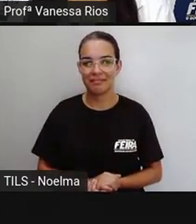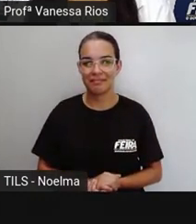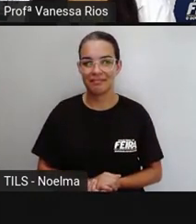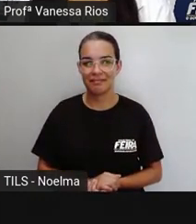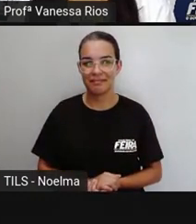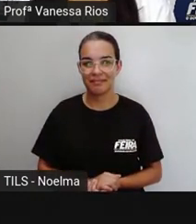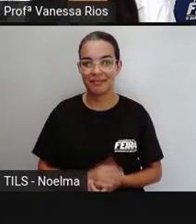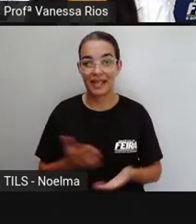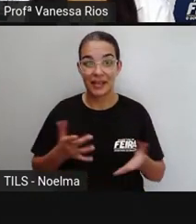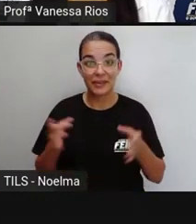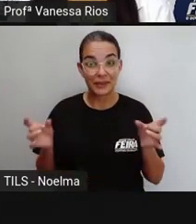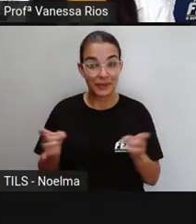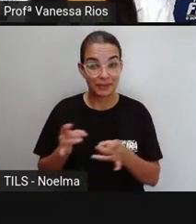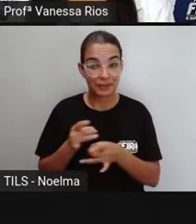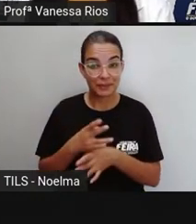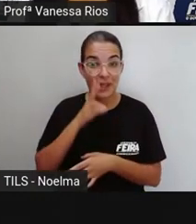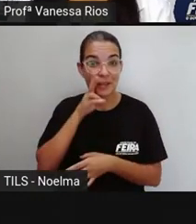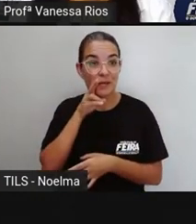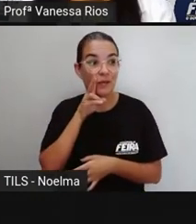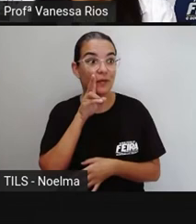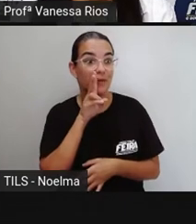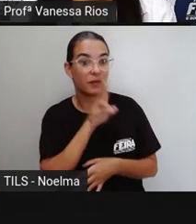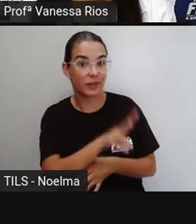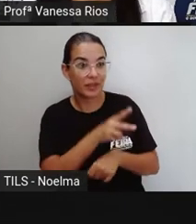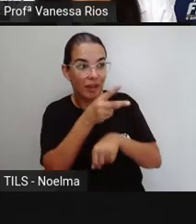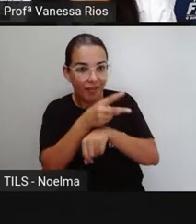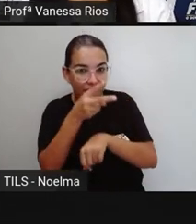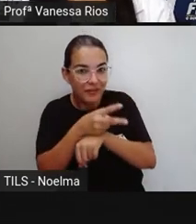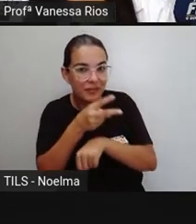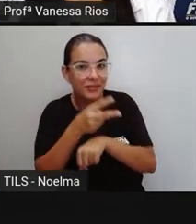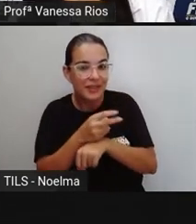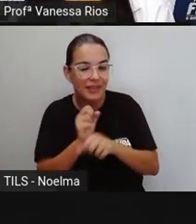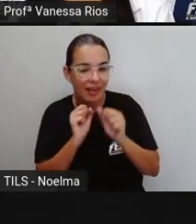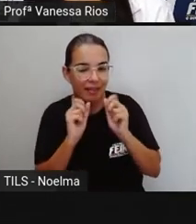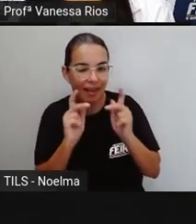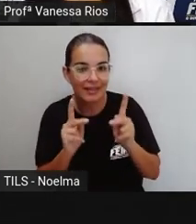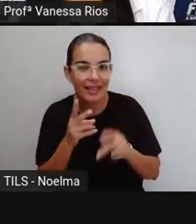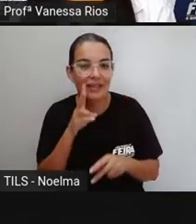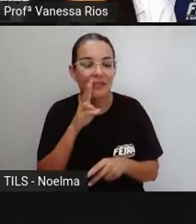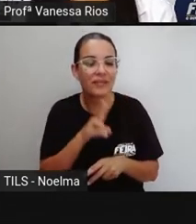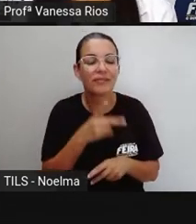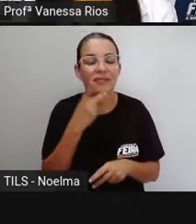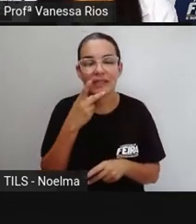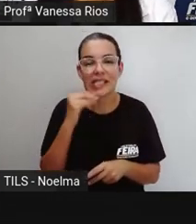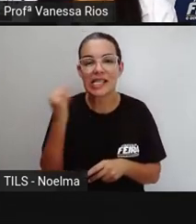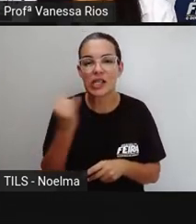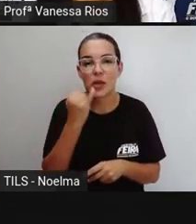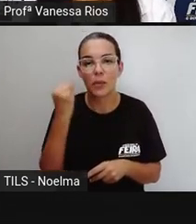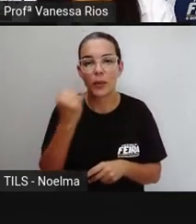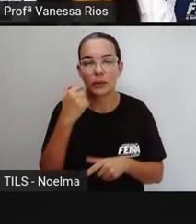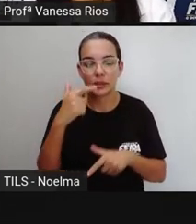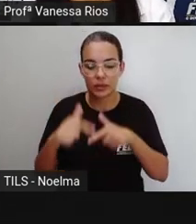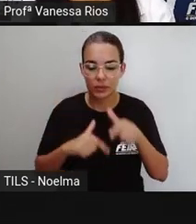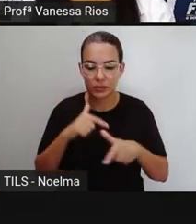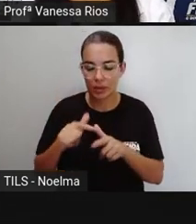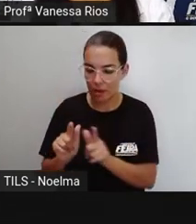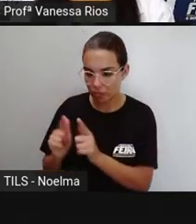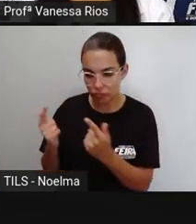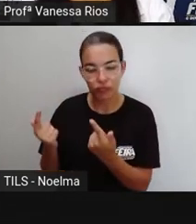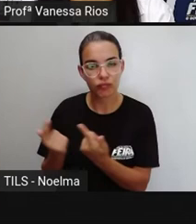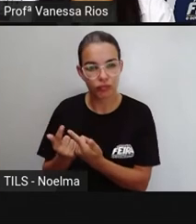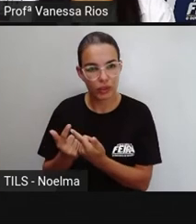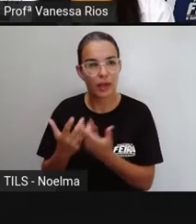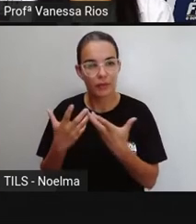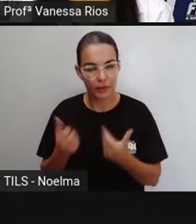Para concluir, há para trás esse vídeo aí que fala justamente sobre a importância do trabalho em equipe. E aí, é